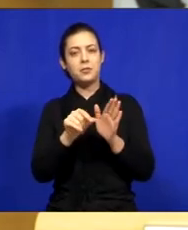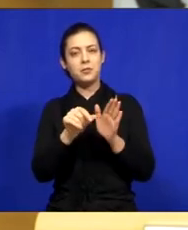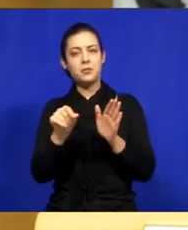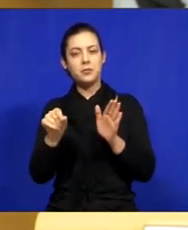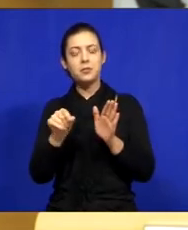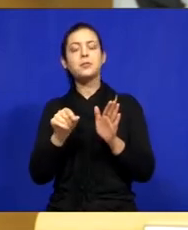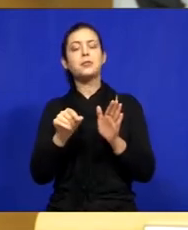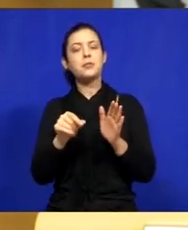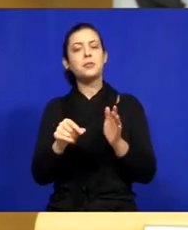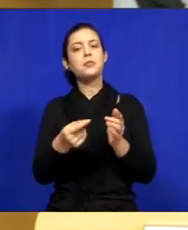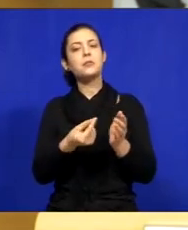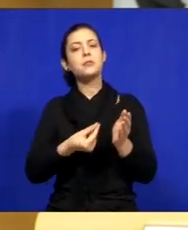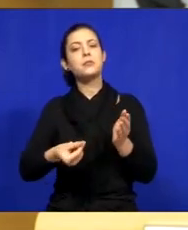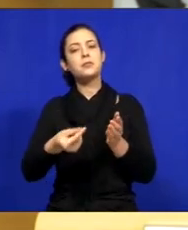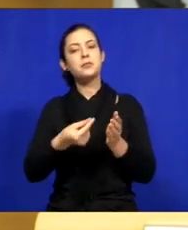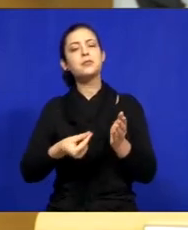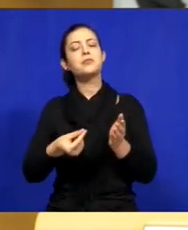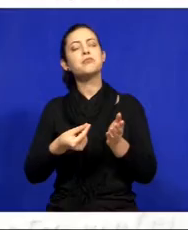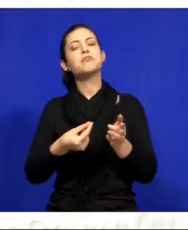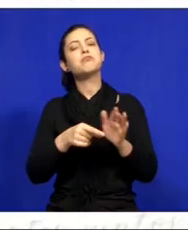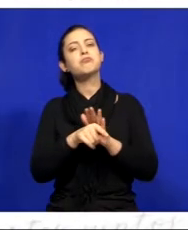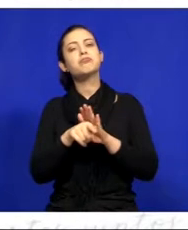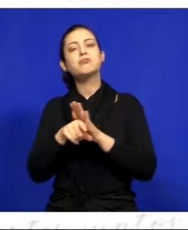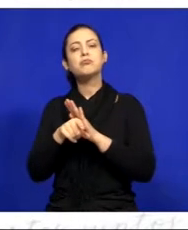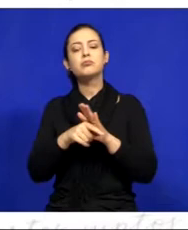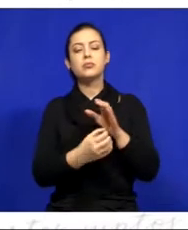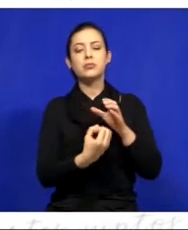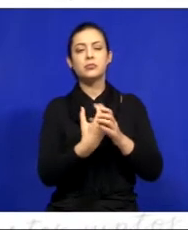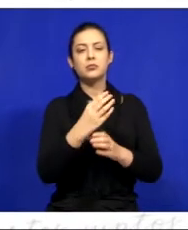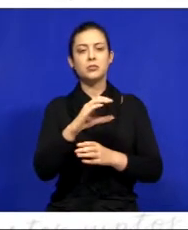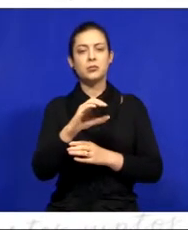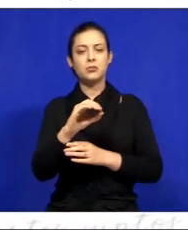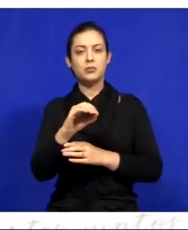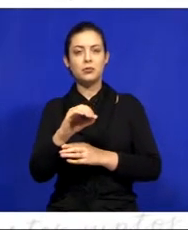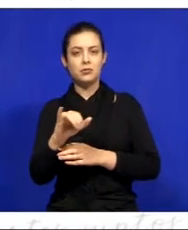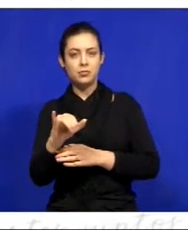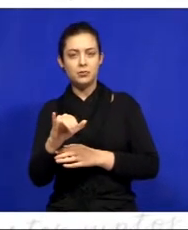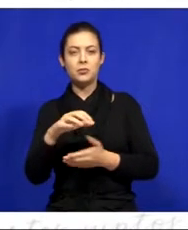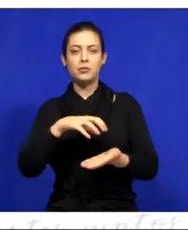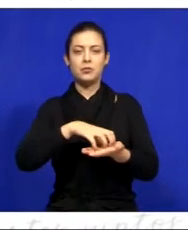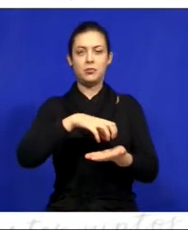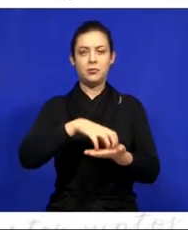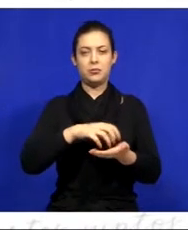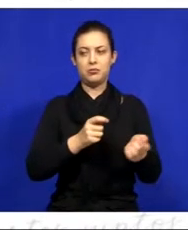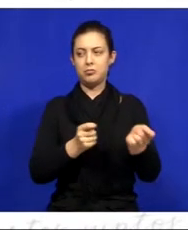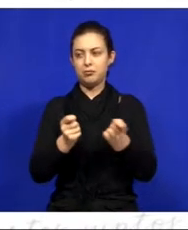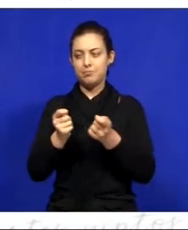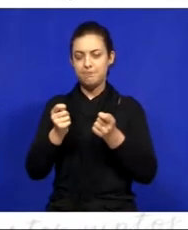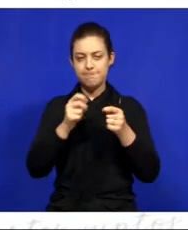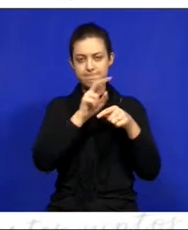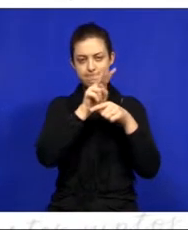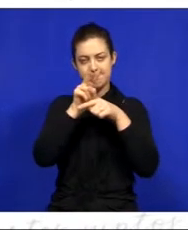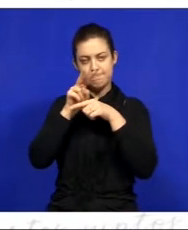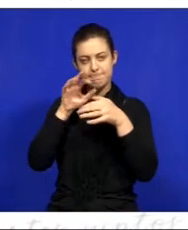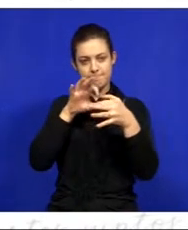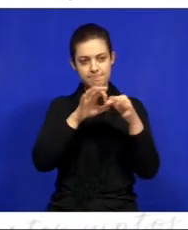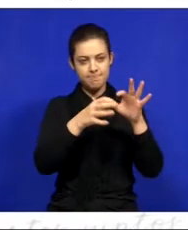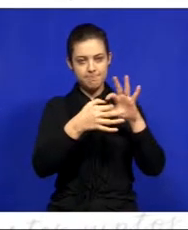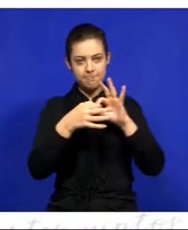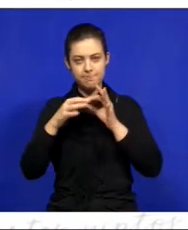inicia o processo licitatório para a implantação do COI, o Centro de Operações Integradas.